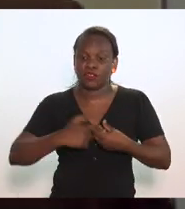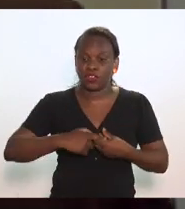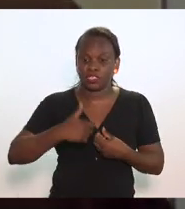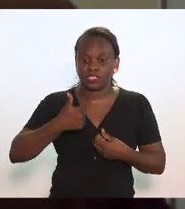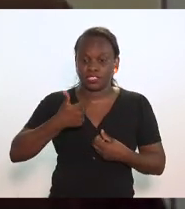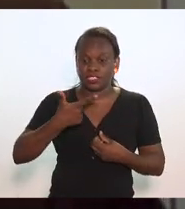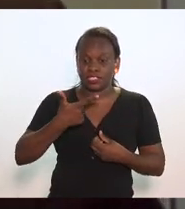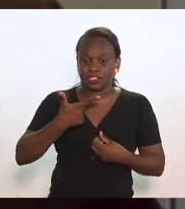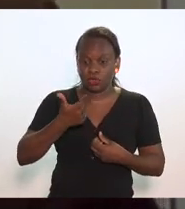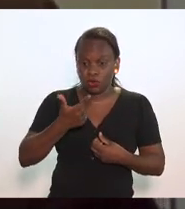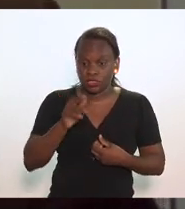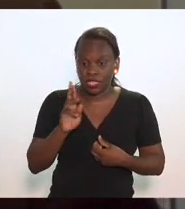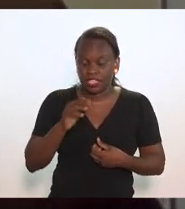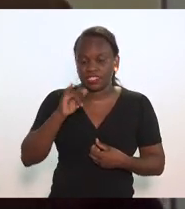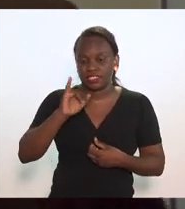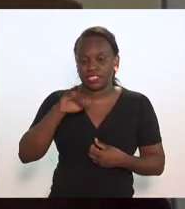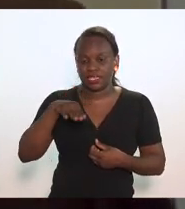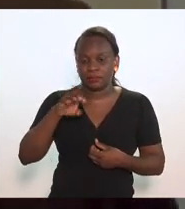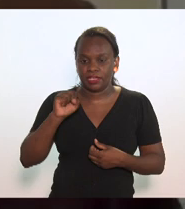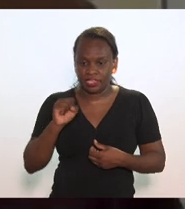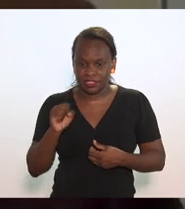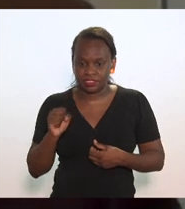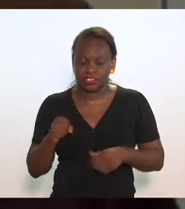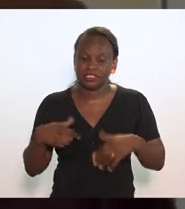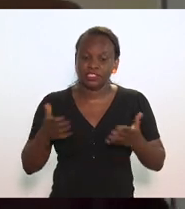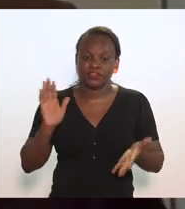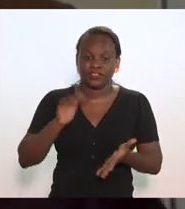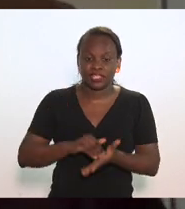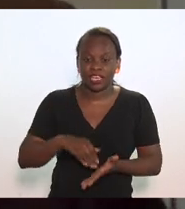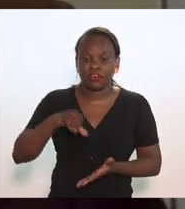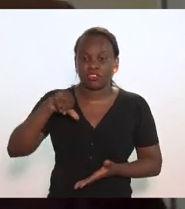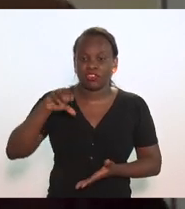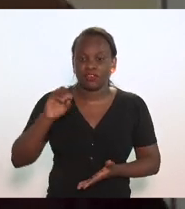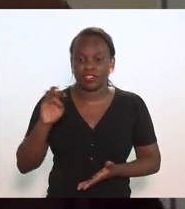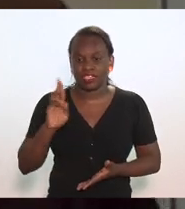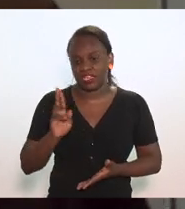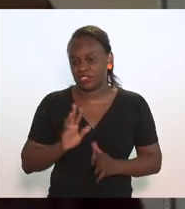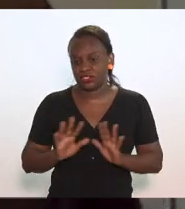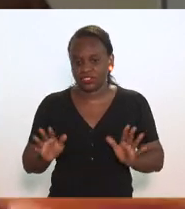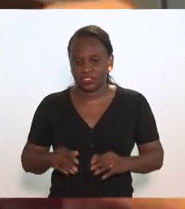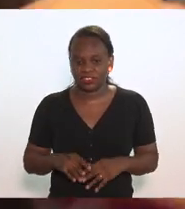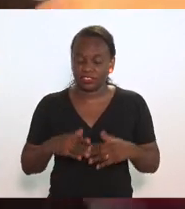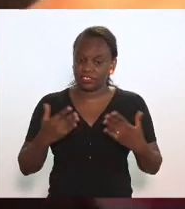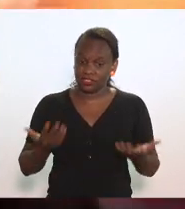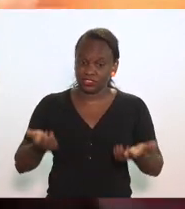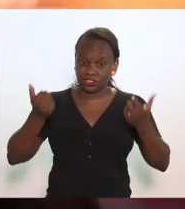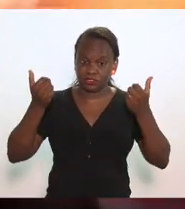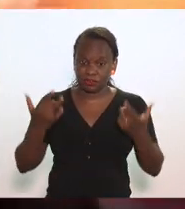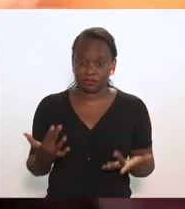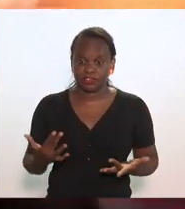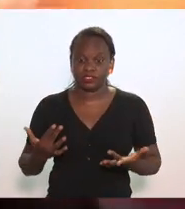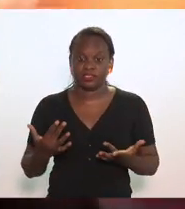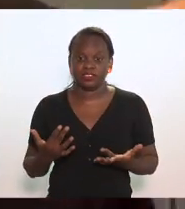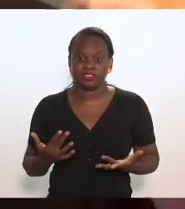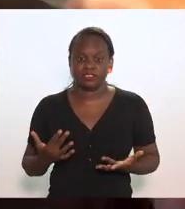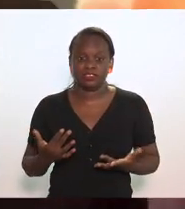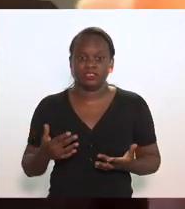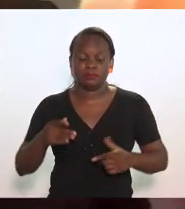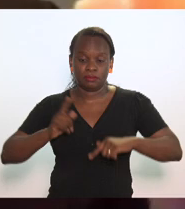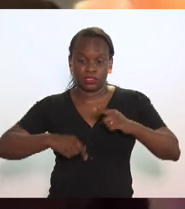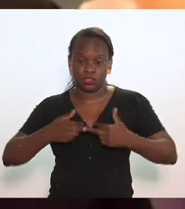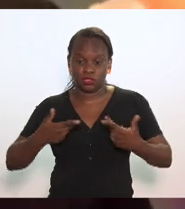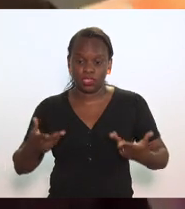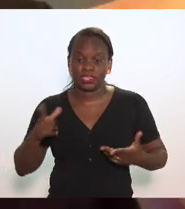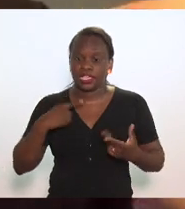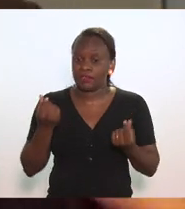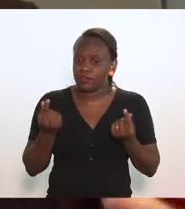ICMS a recuperar, então o custo final do produto dela é de R$90. Então, veja bem, a gente está falando de um produto que